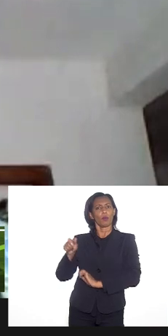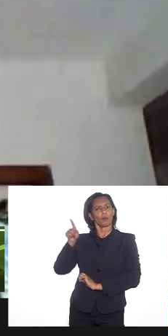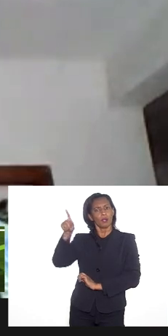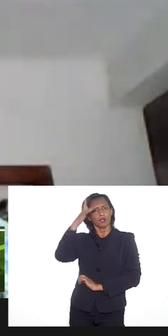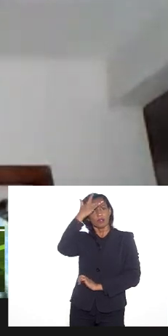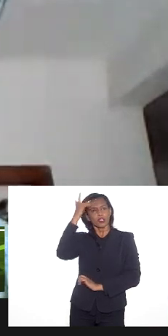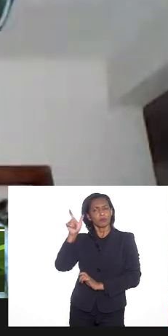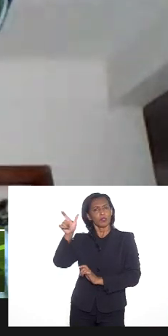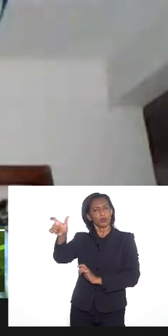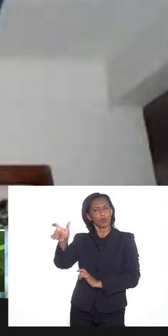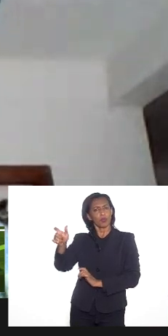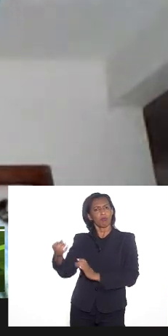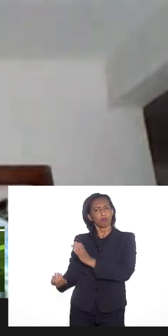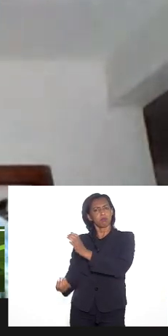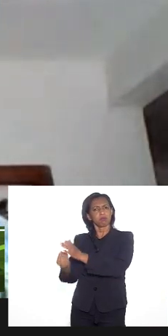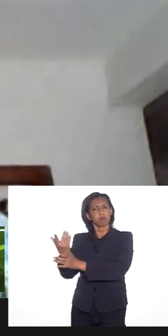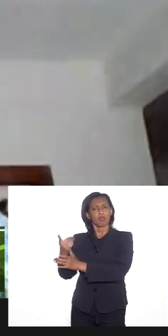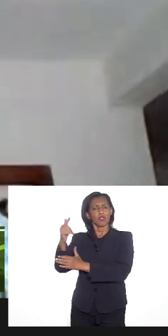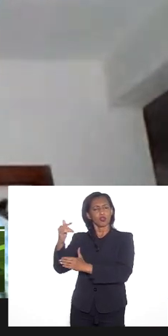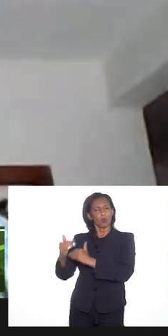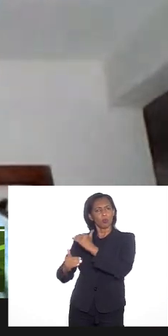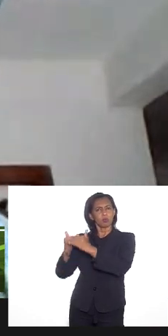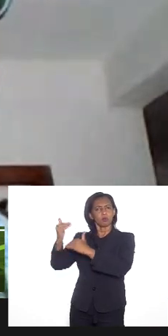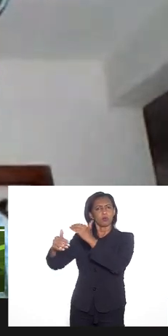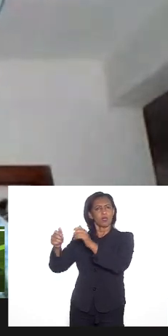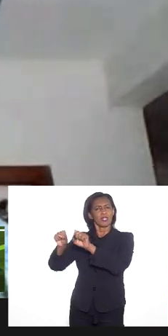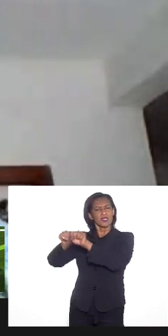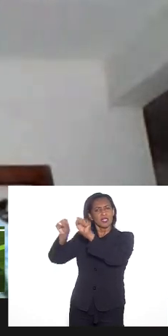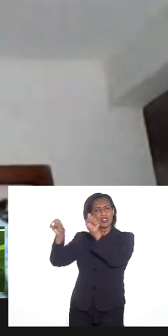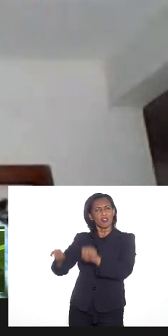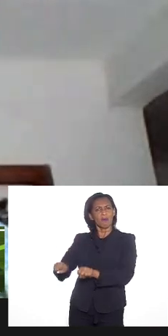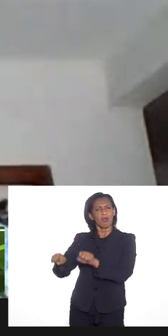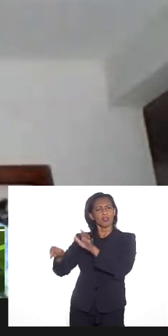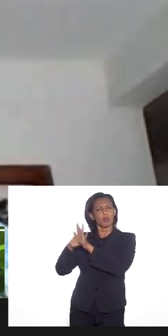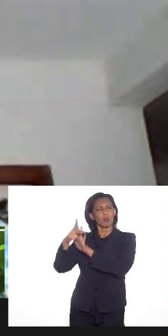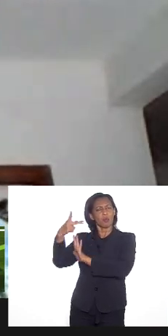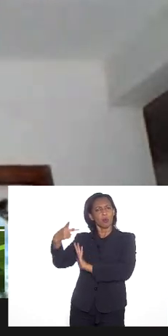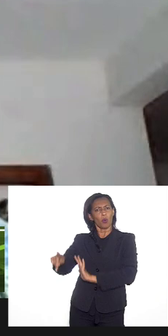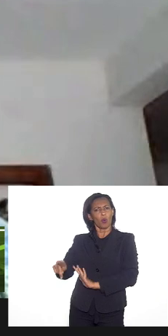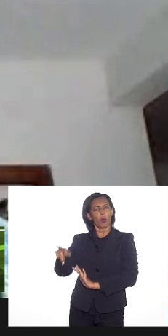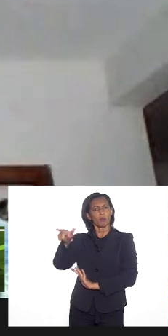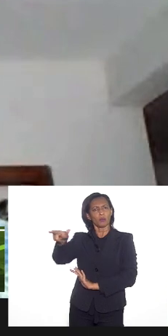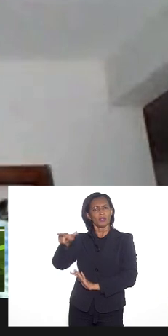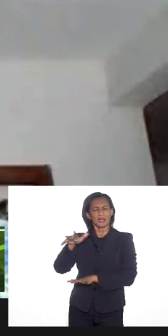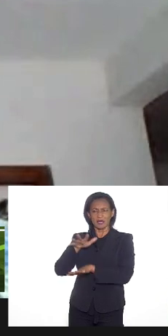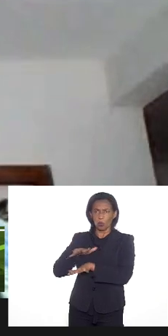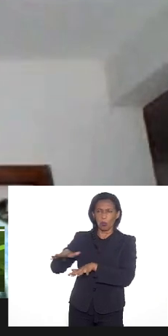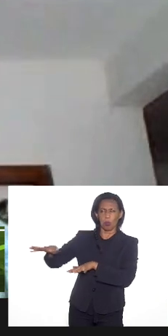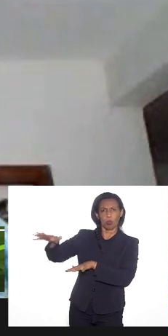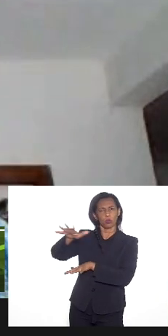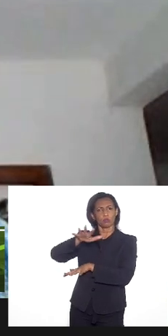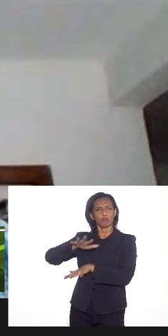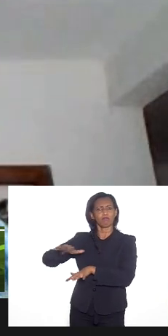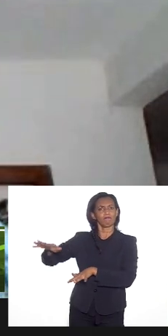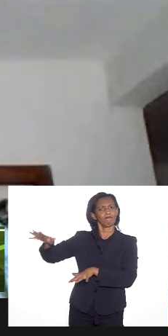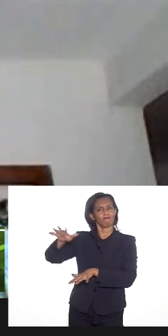está fruto de uma construção sistemática dessa colonialidade